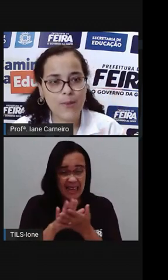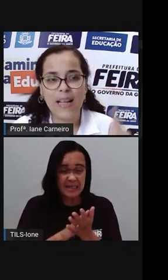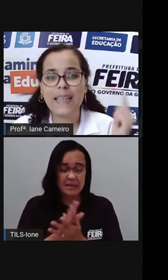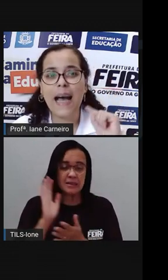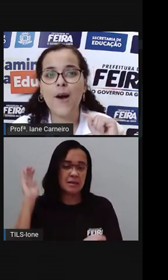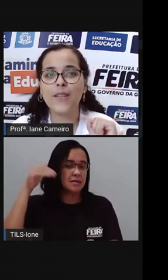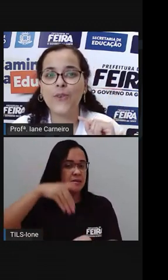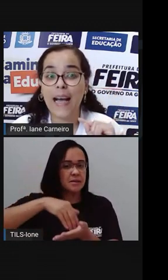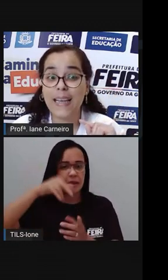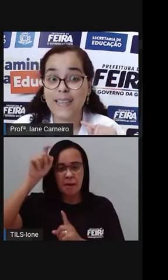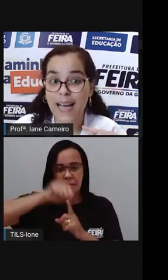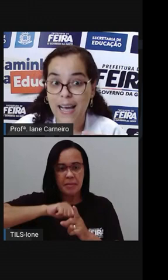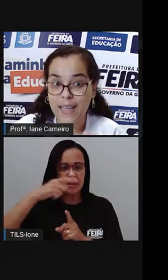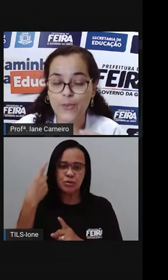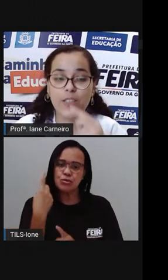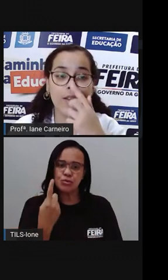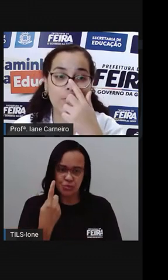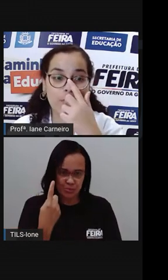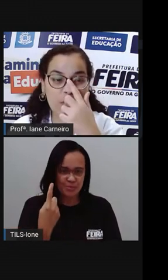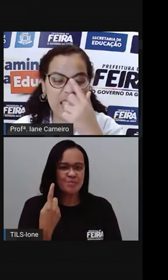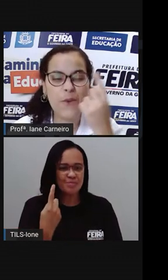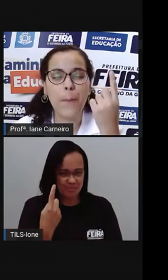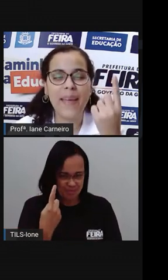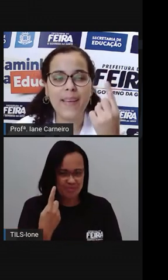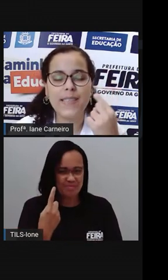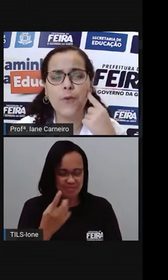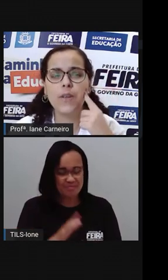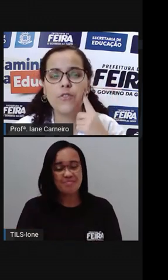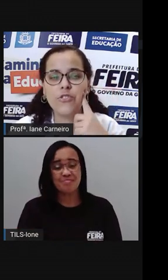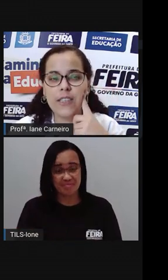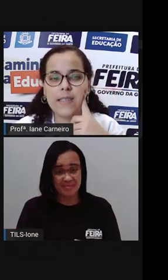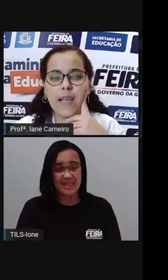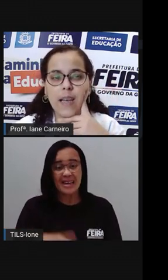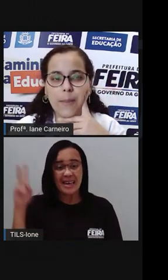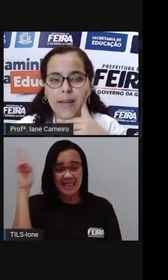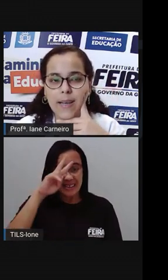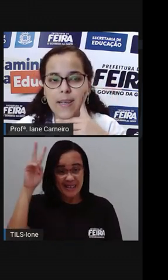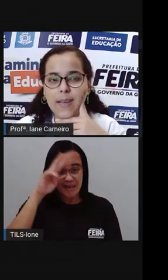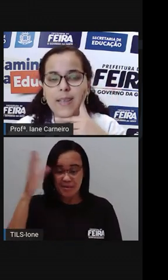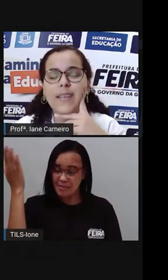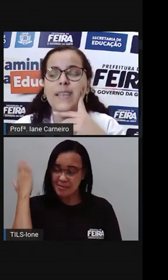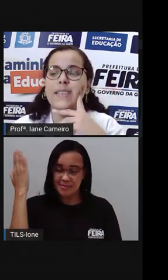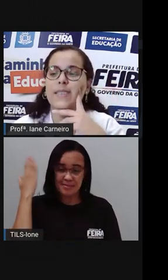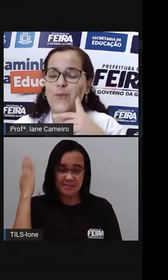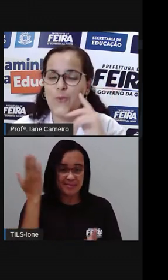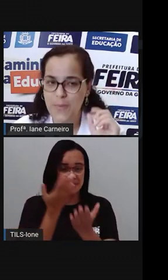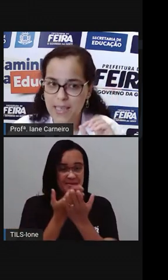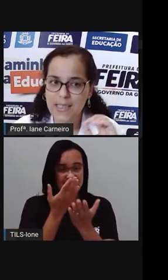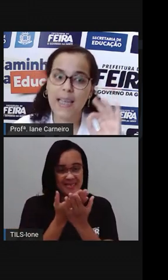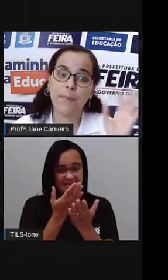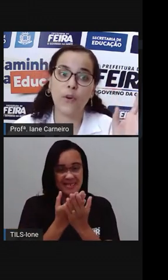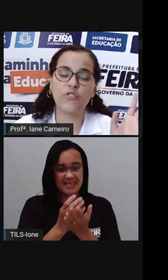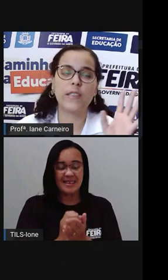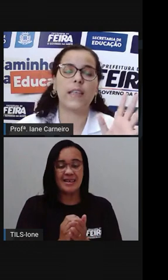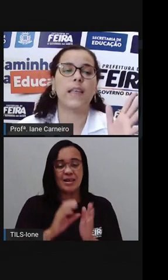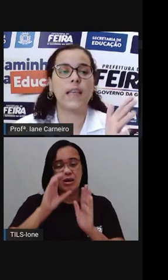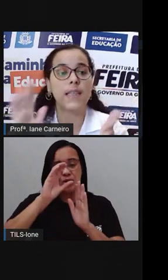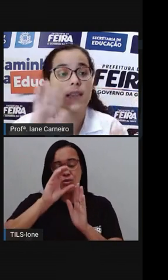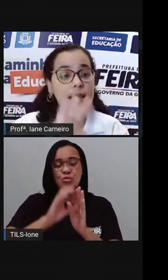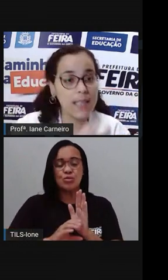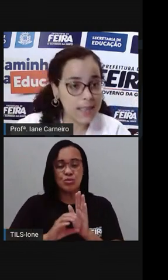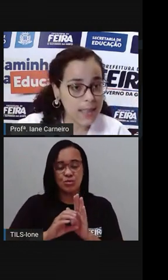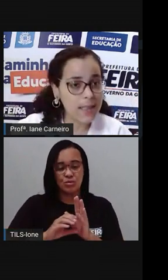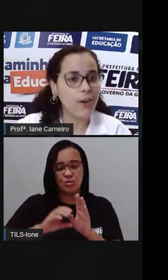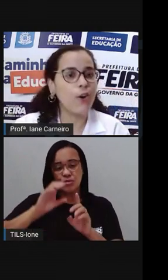lembram lá na aula do calendário que nós vimos que um mês tem quantos dias? Quem lembra um mês, né, ele pode ter